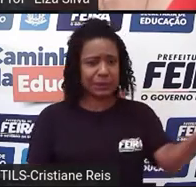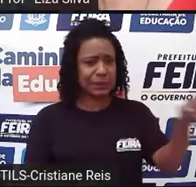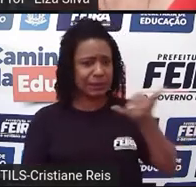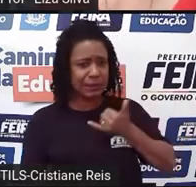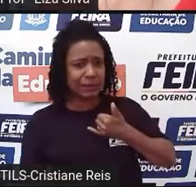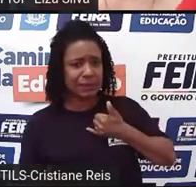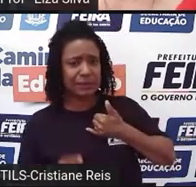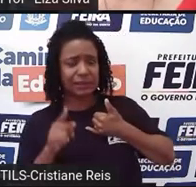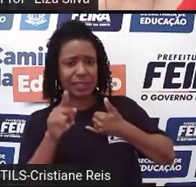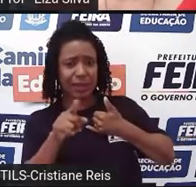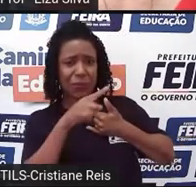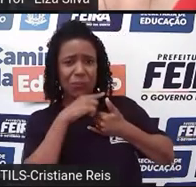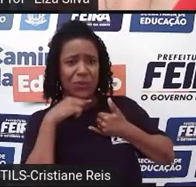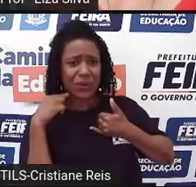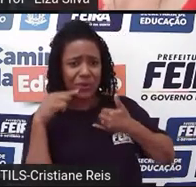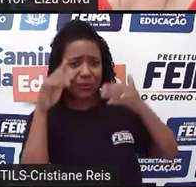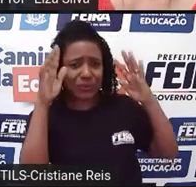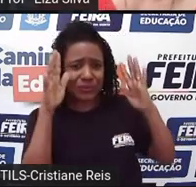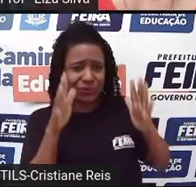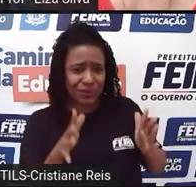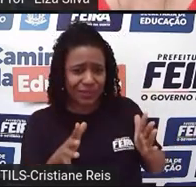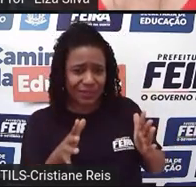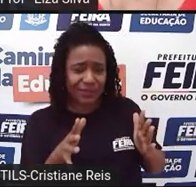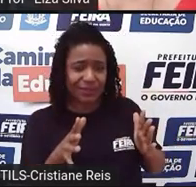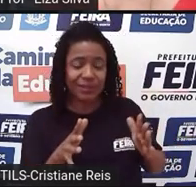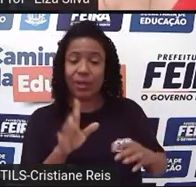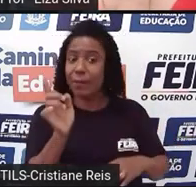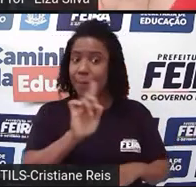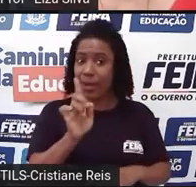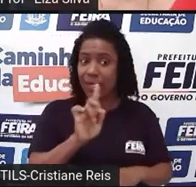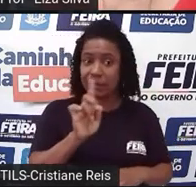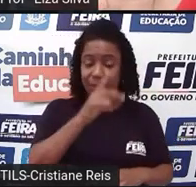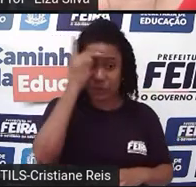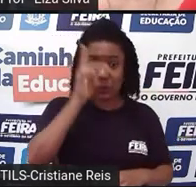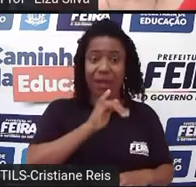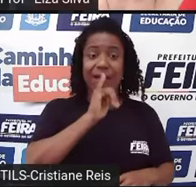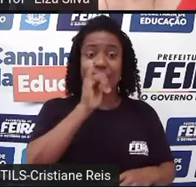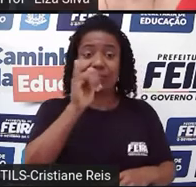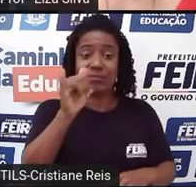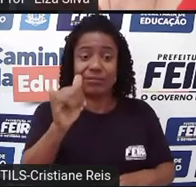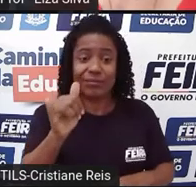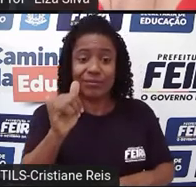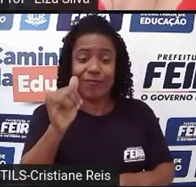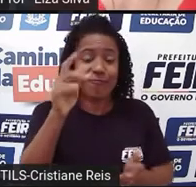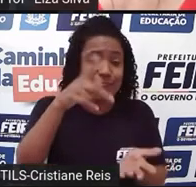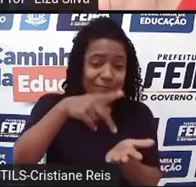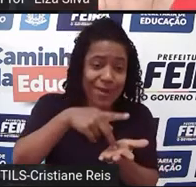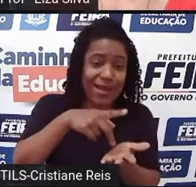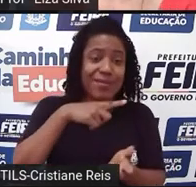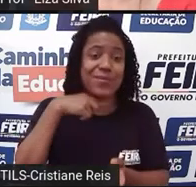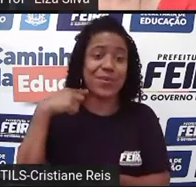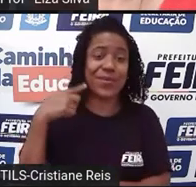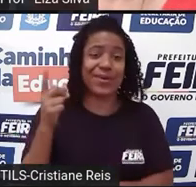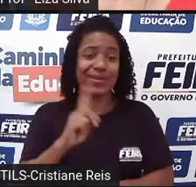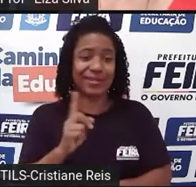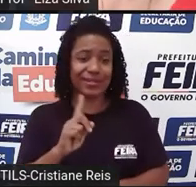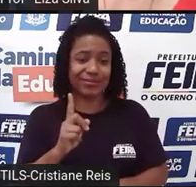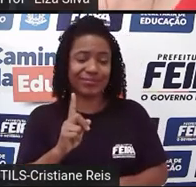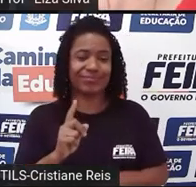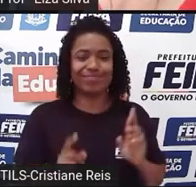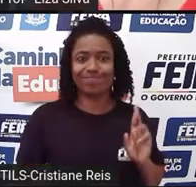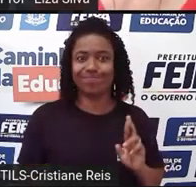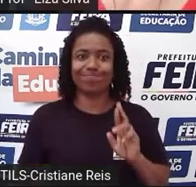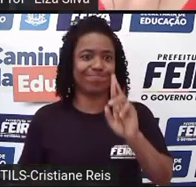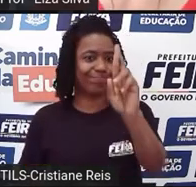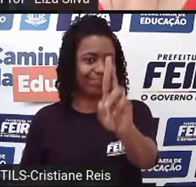por outra pessoa, que não foi aquela que o Frey mandou dar o recado. Let's go. Next